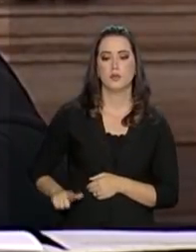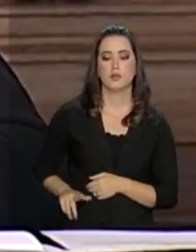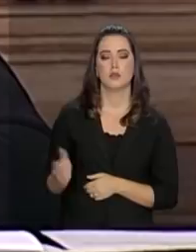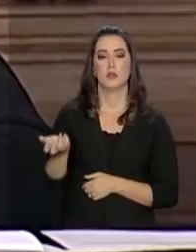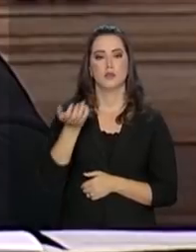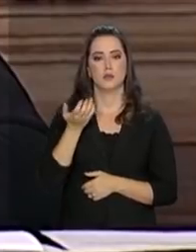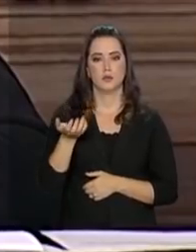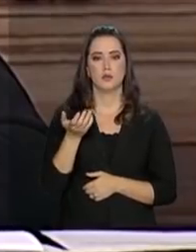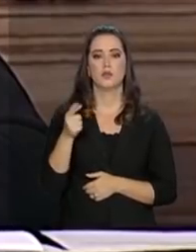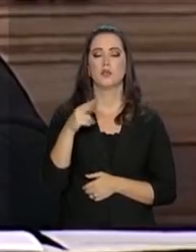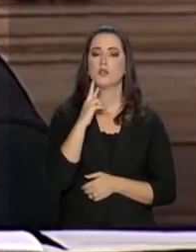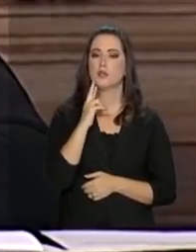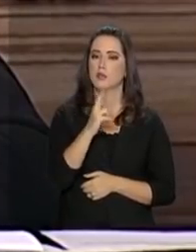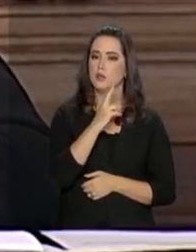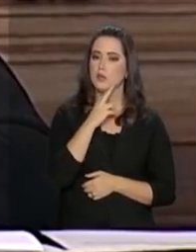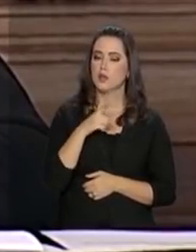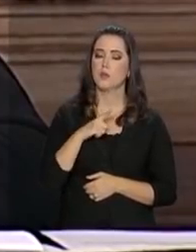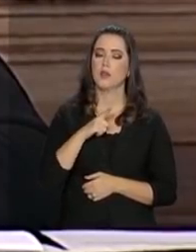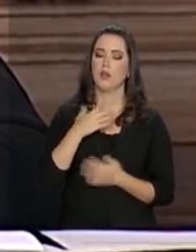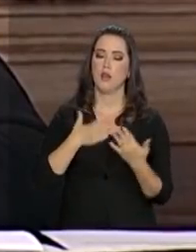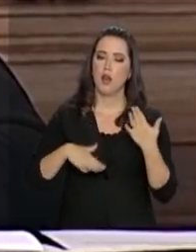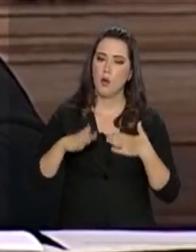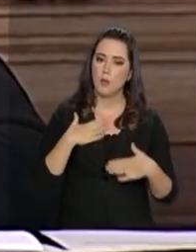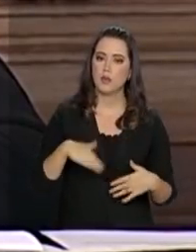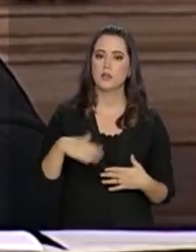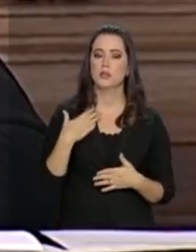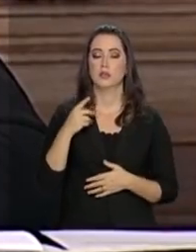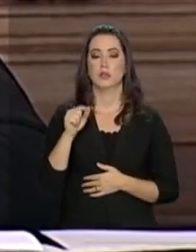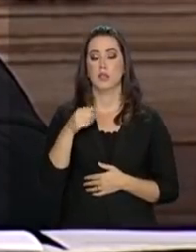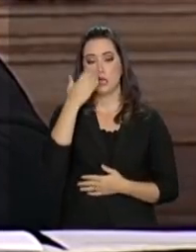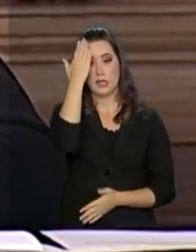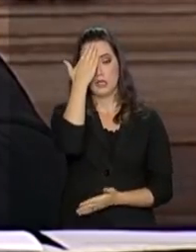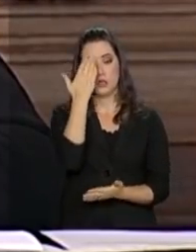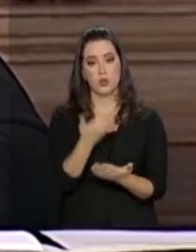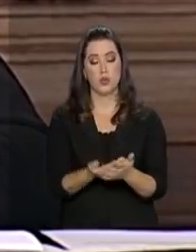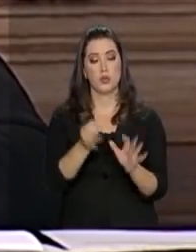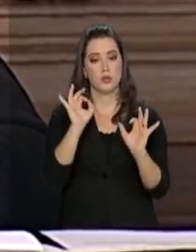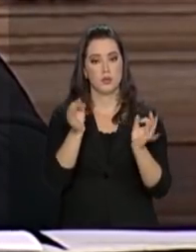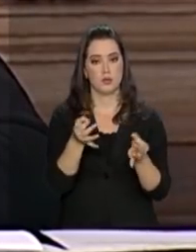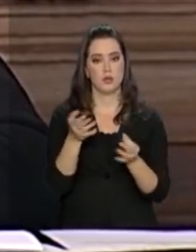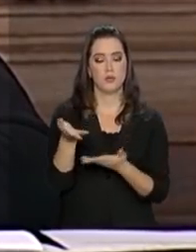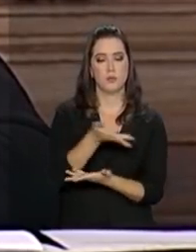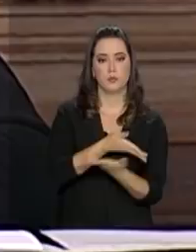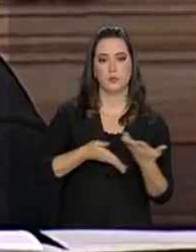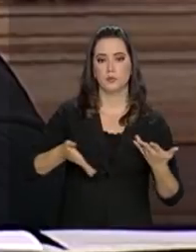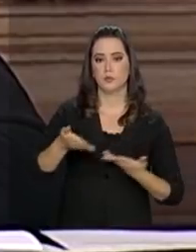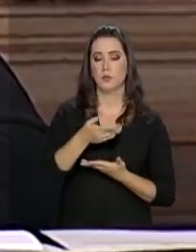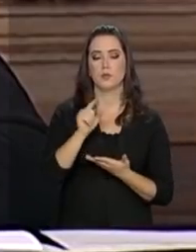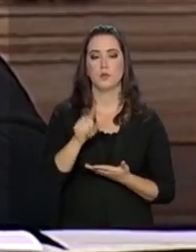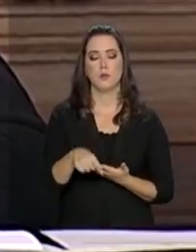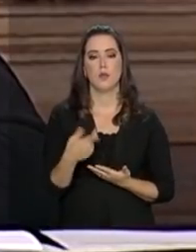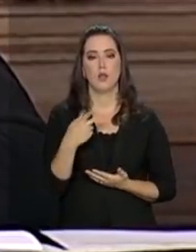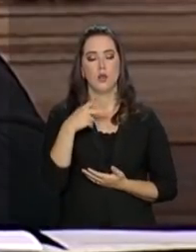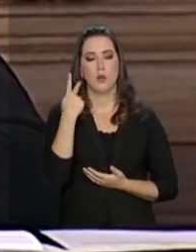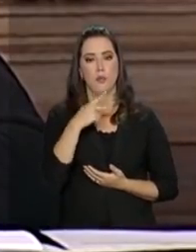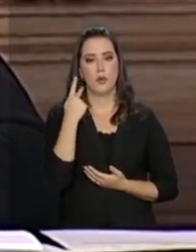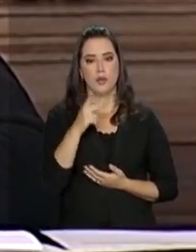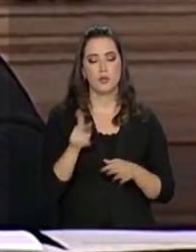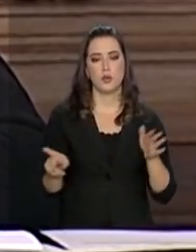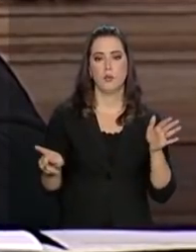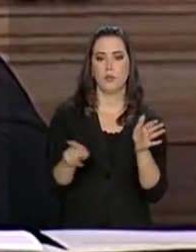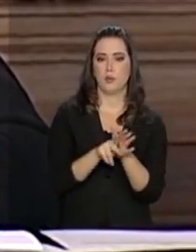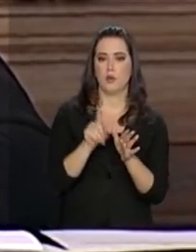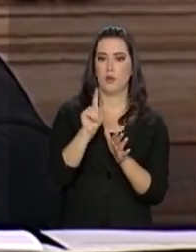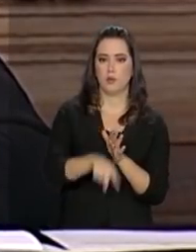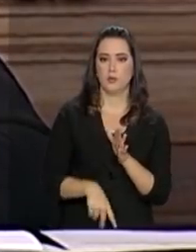que o povo de Roraima tenha tranquilidade, tenha absoluta convicção de que a relação político-institucional